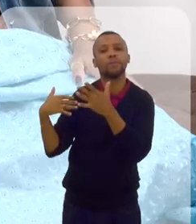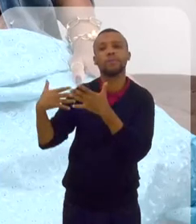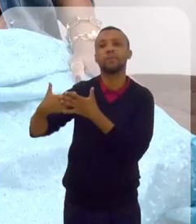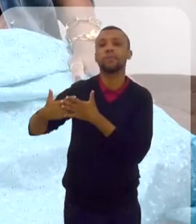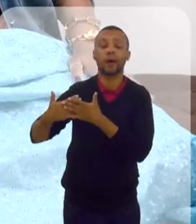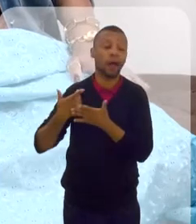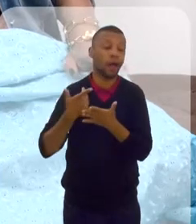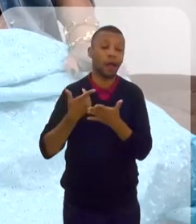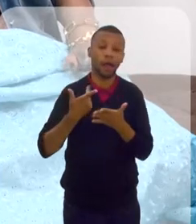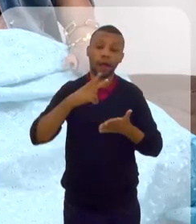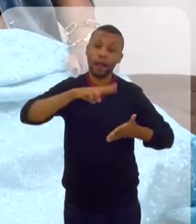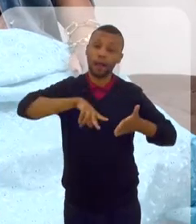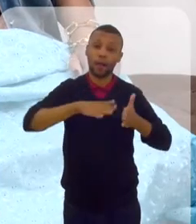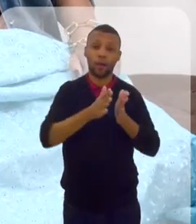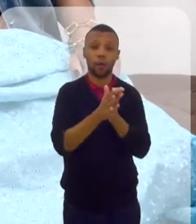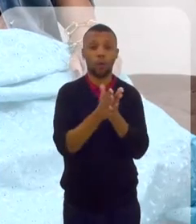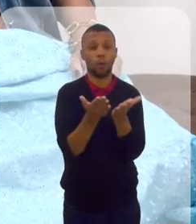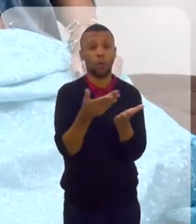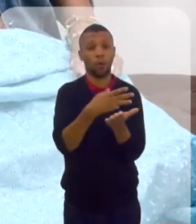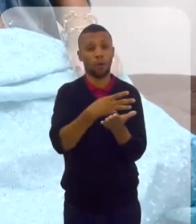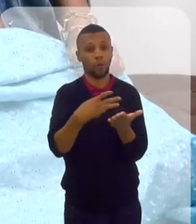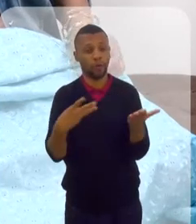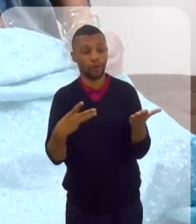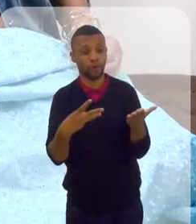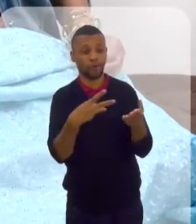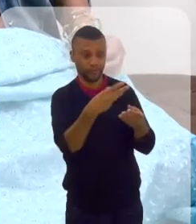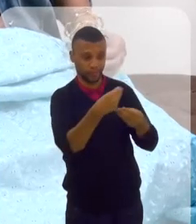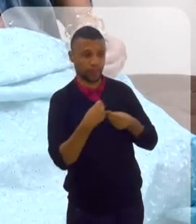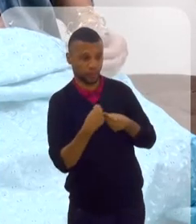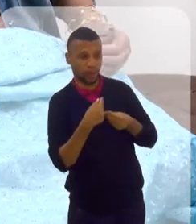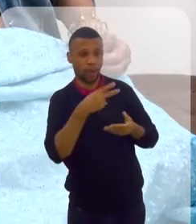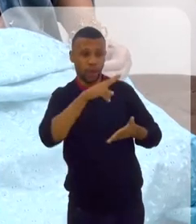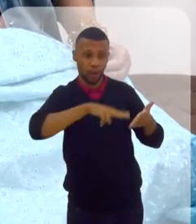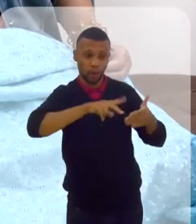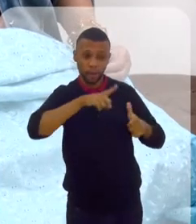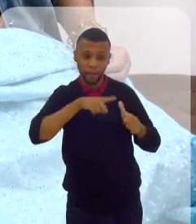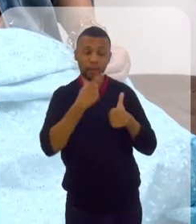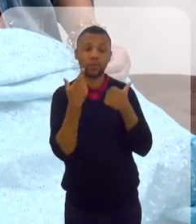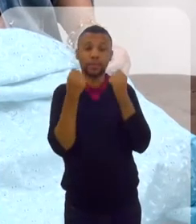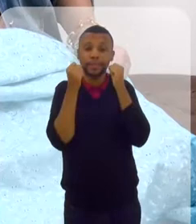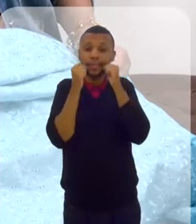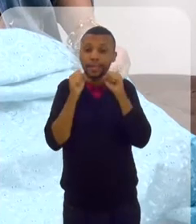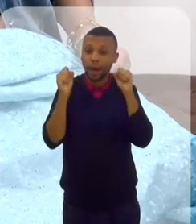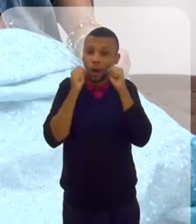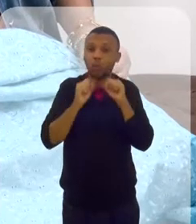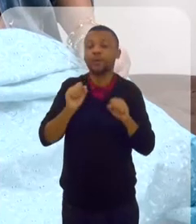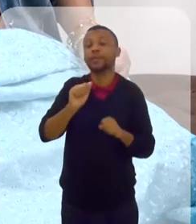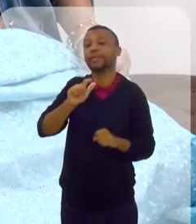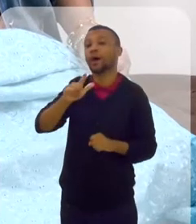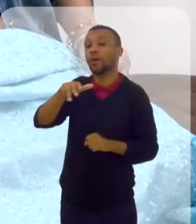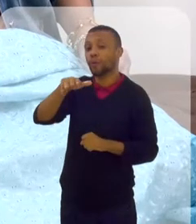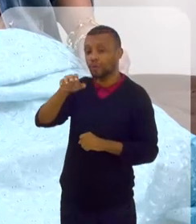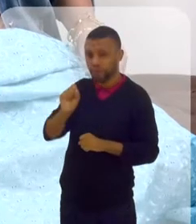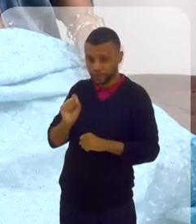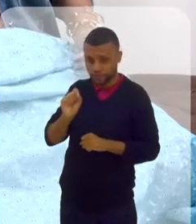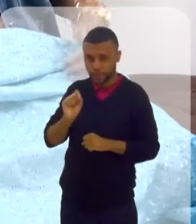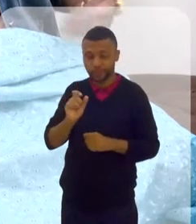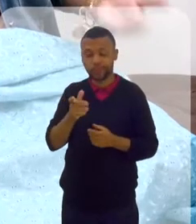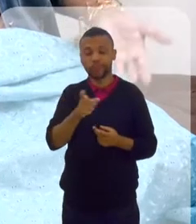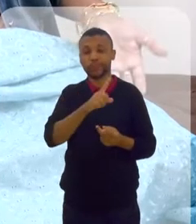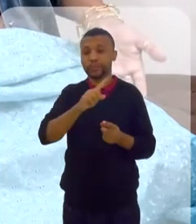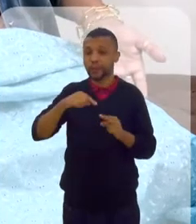Bíblia, para ler o Alcorão, que você me deu. Primeiro eu li o livro de Salmos, que você também me deu,